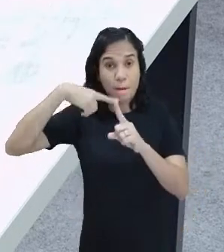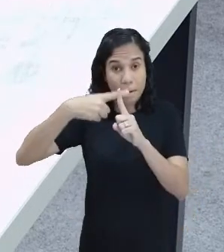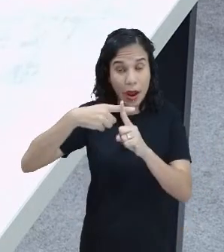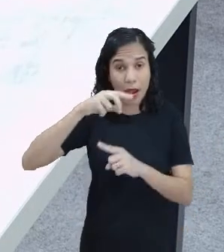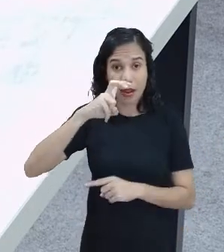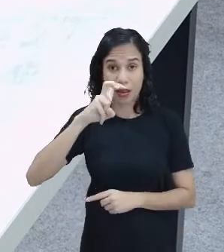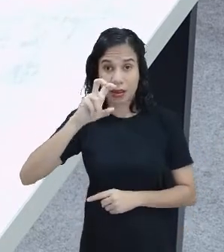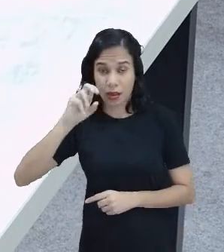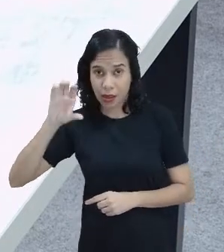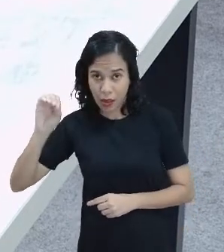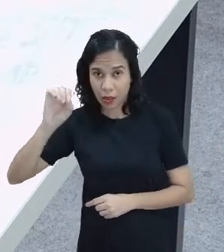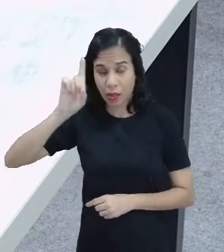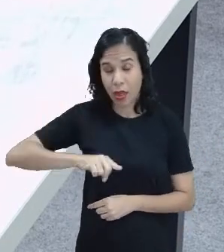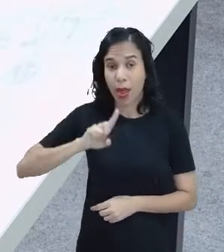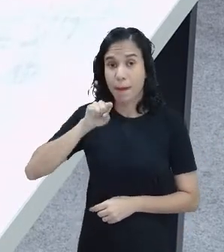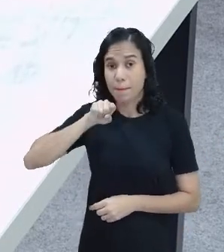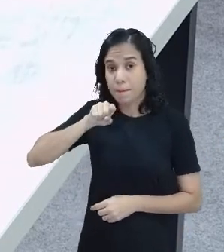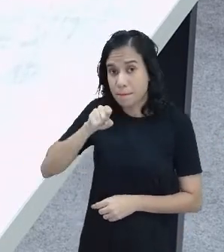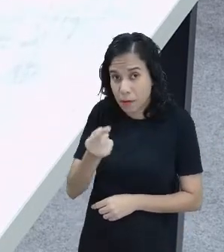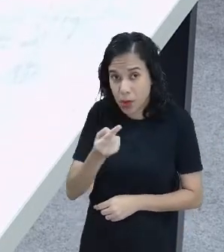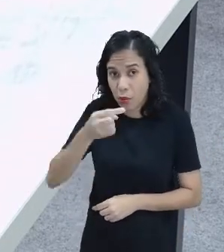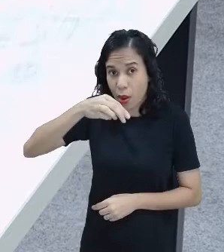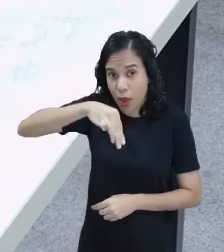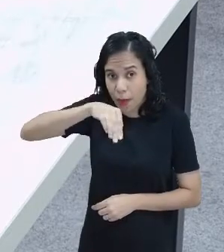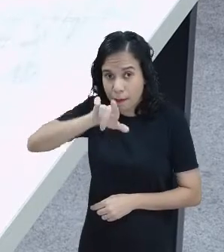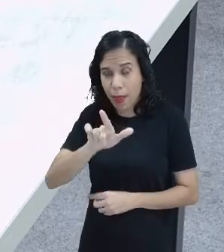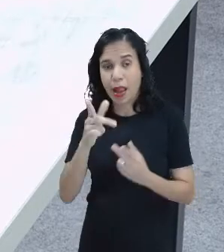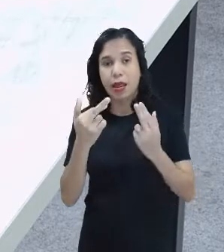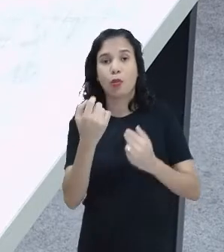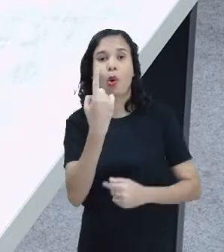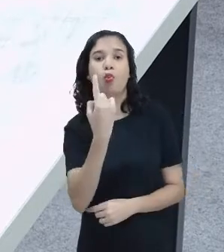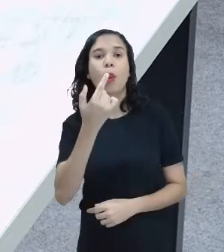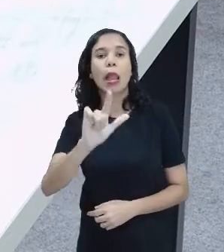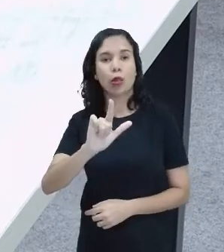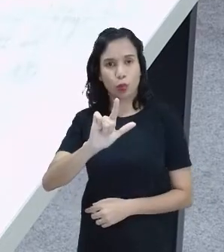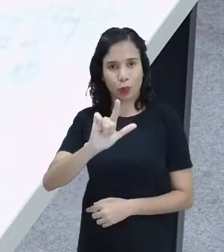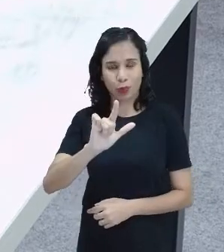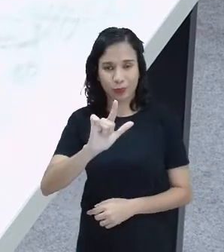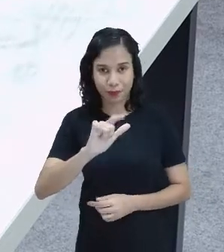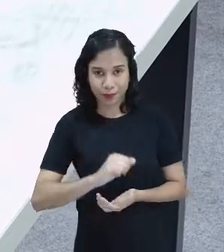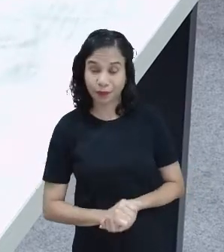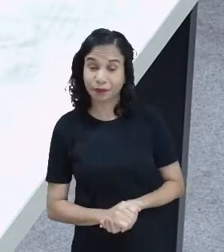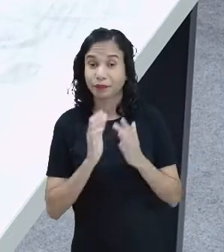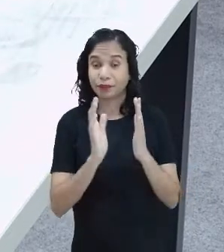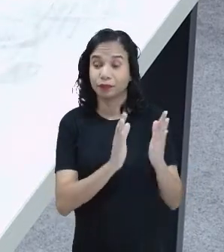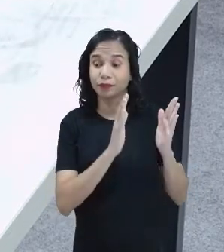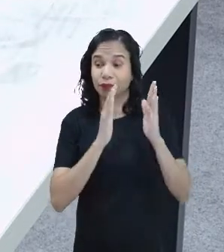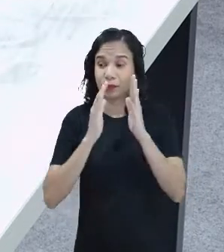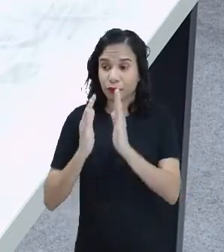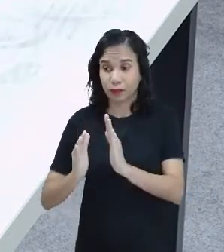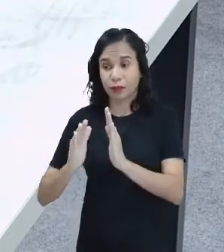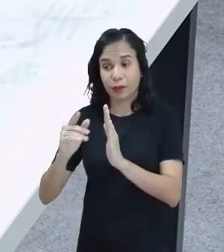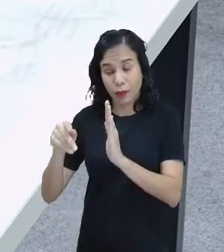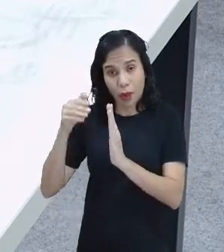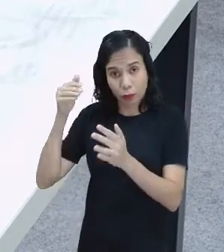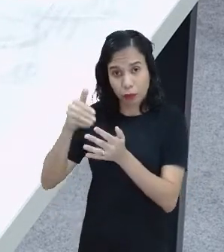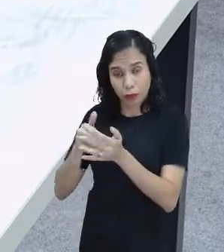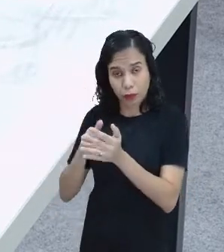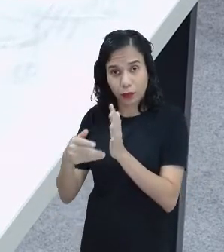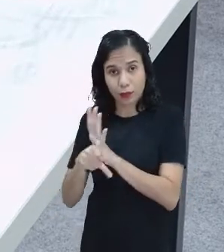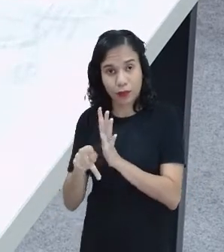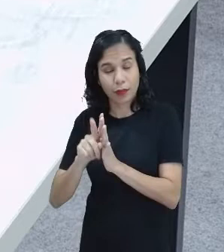eu vou ter 1000 ml, que é o mesmo que um litro. E aqui, essa outra